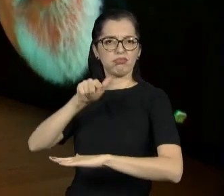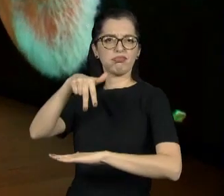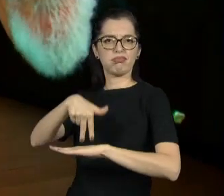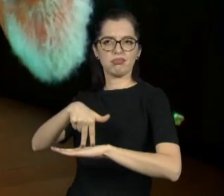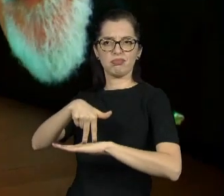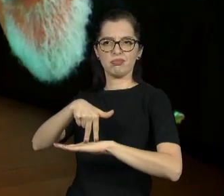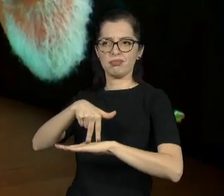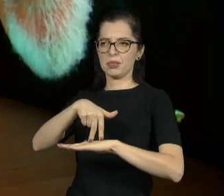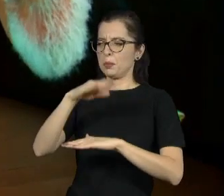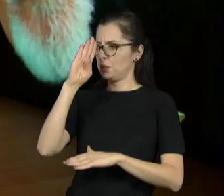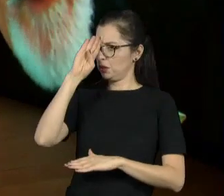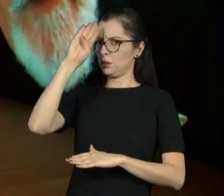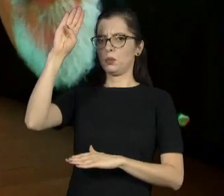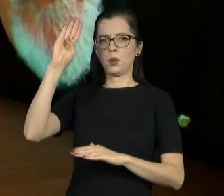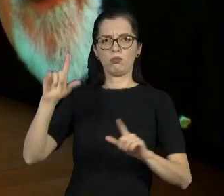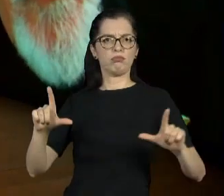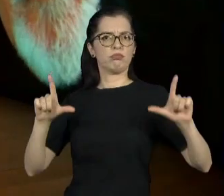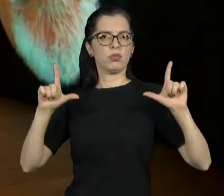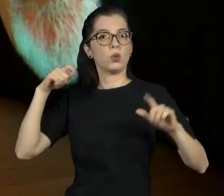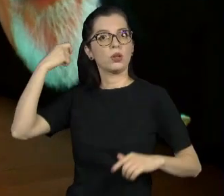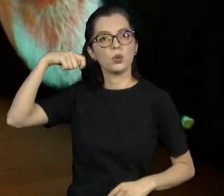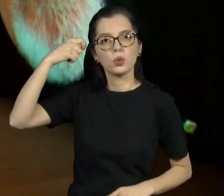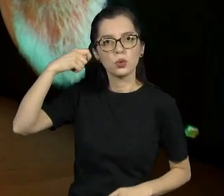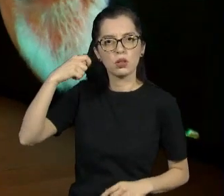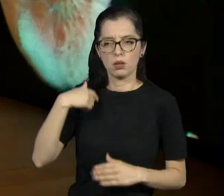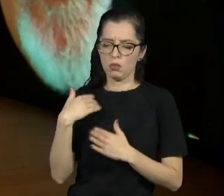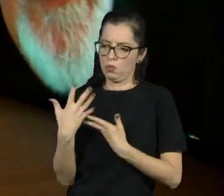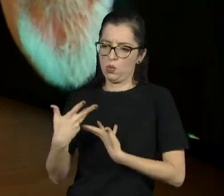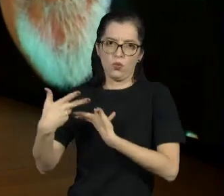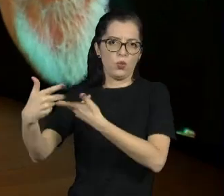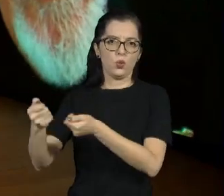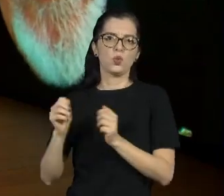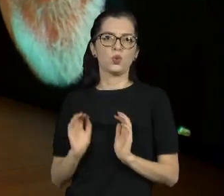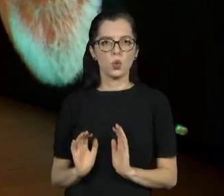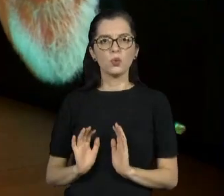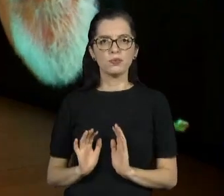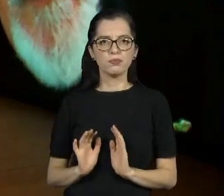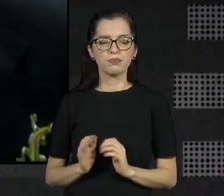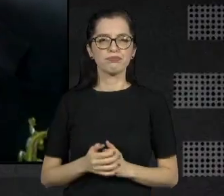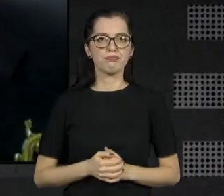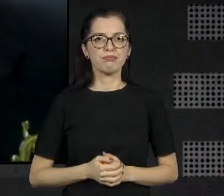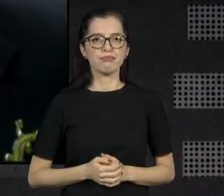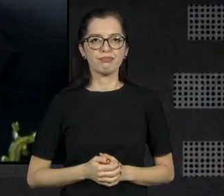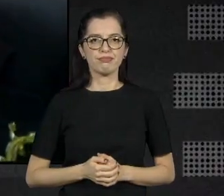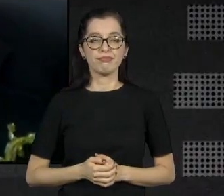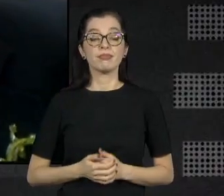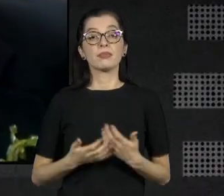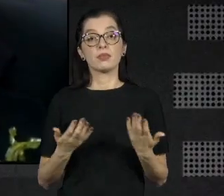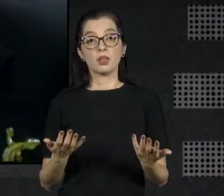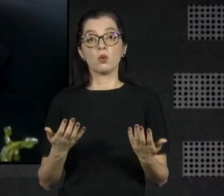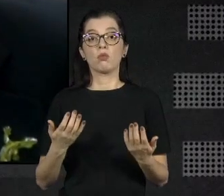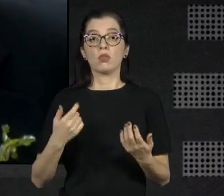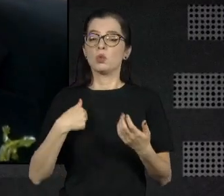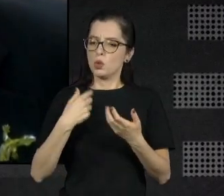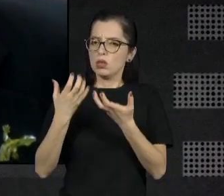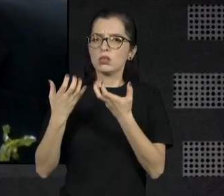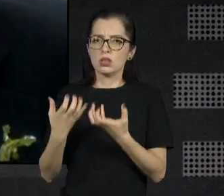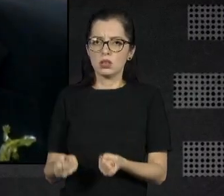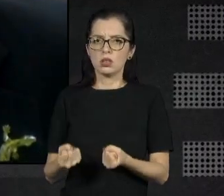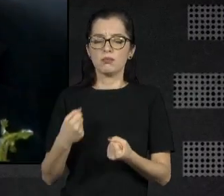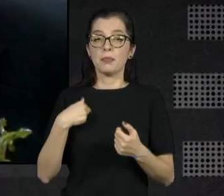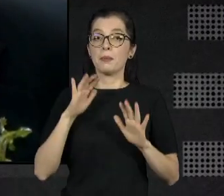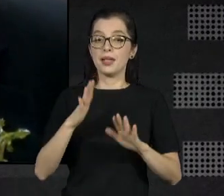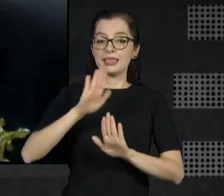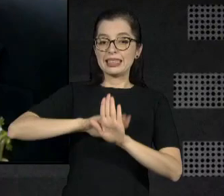pequeno, depois virou um sucesso que foi escalado, né? Que eu não esperava também. Ele mexeu comigo, eu não sabia que o sucesso